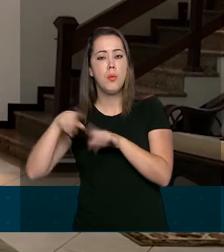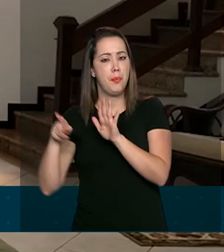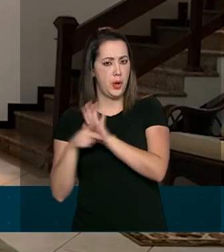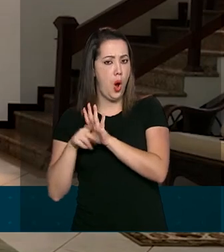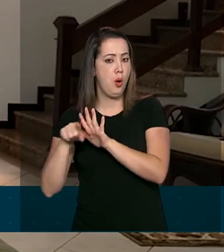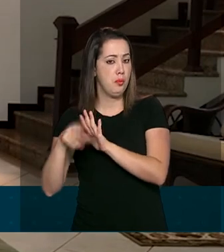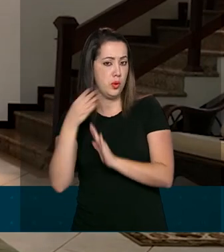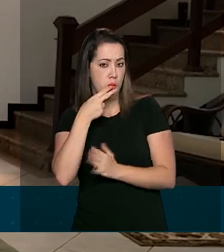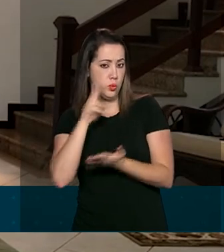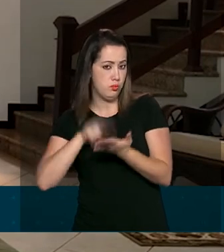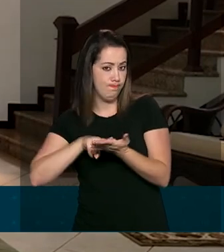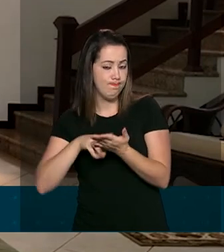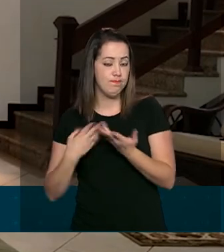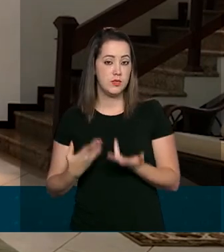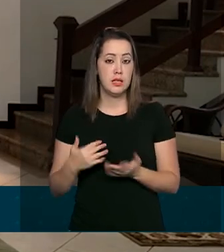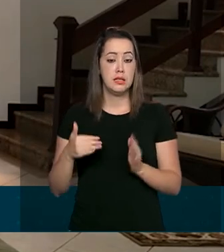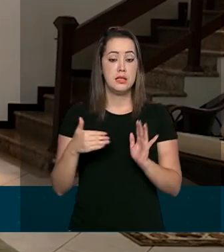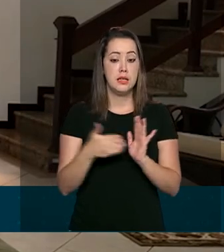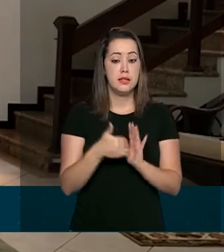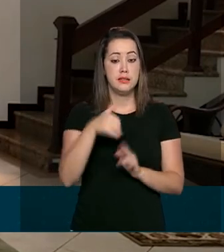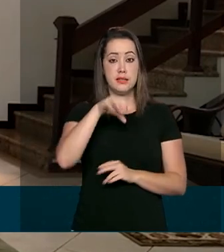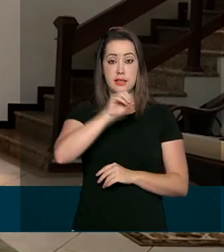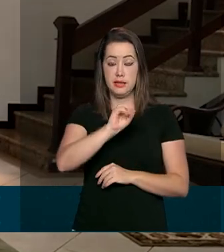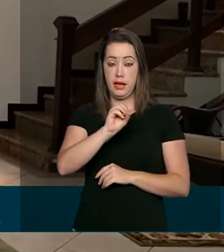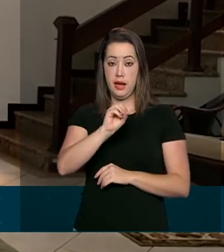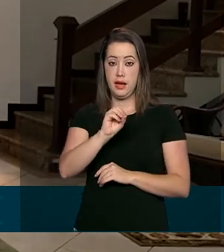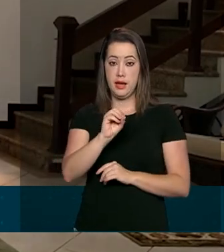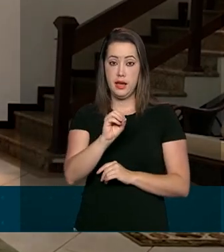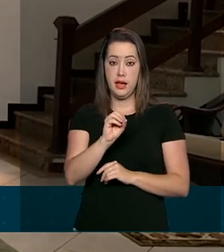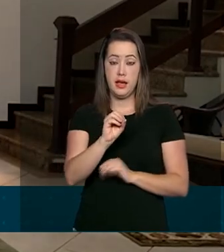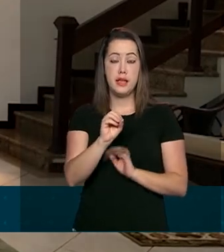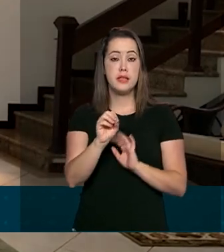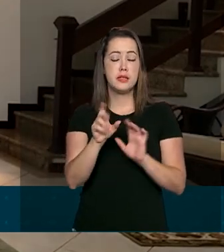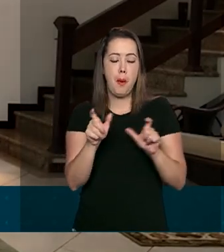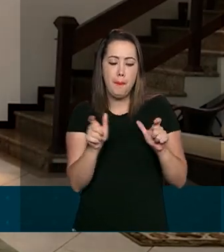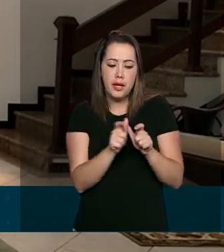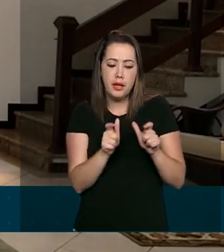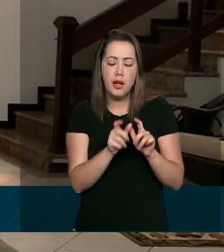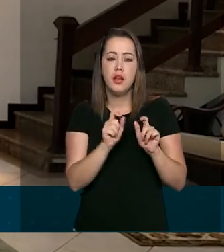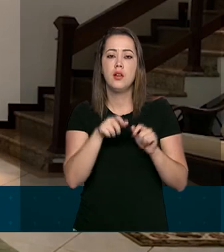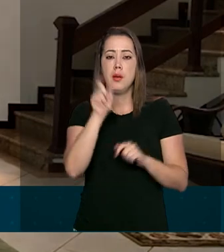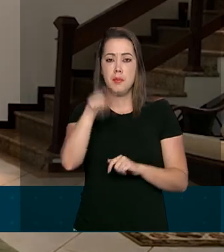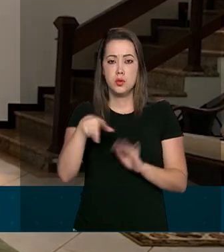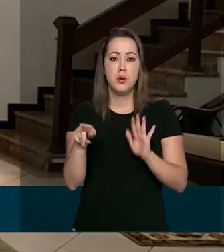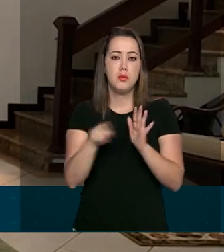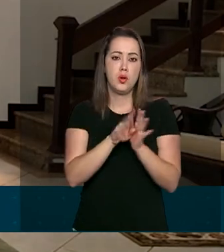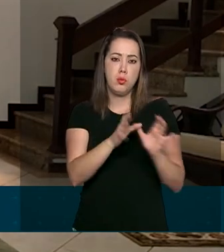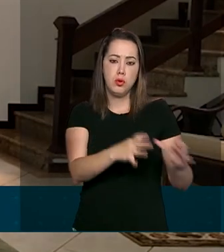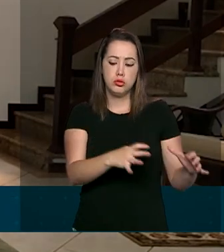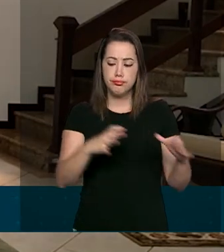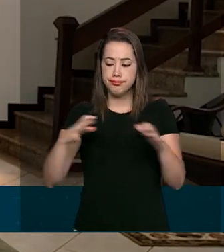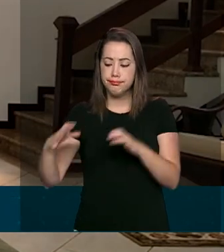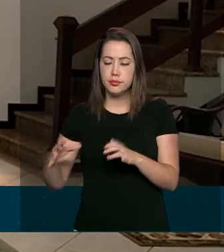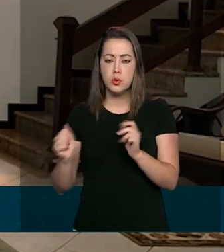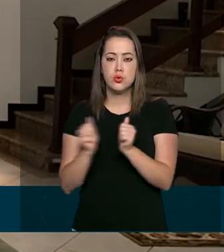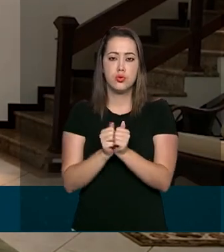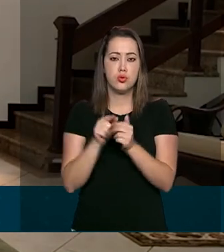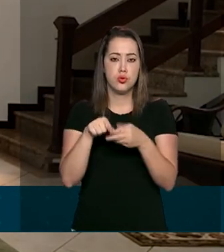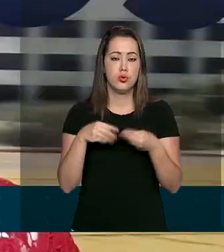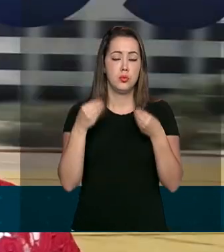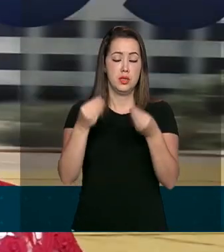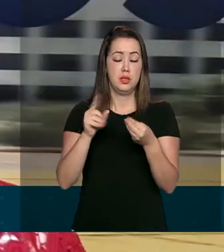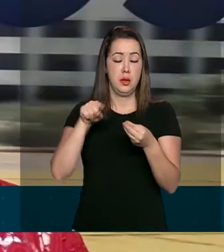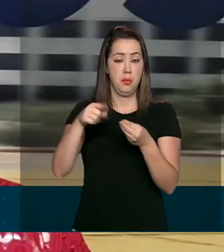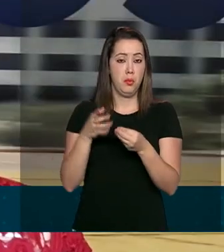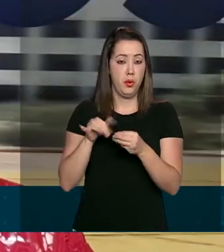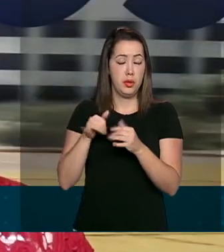Lembrando que até 10 pequenos volumes, o próprio carteiro pode recolher e levar a uma agência para o despacho.